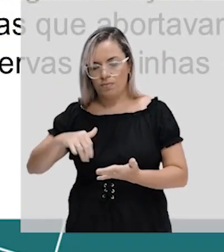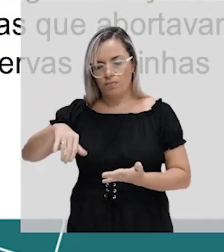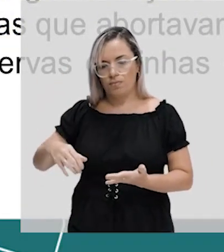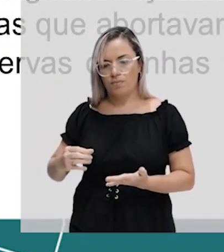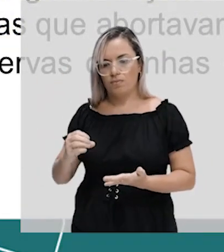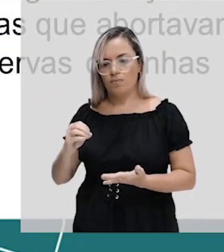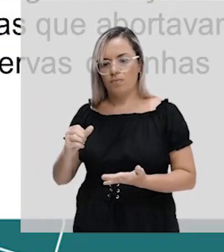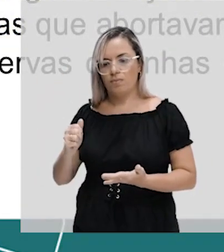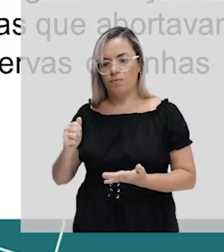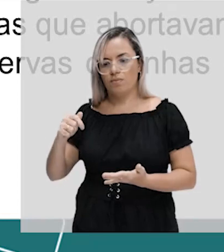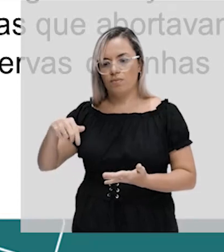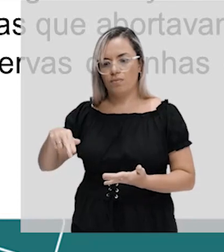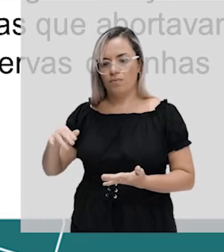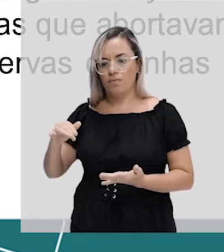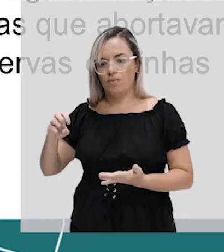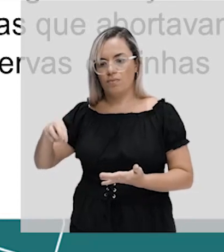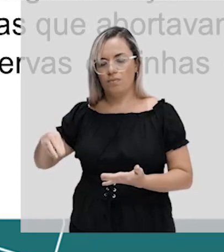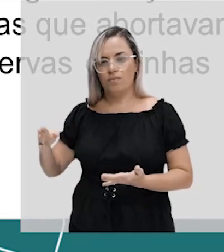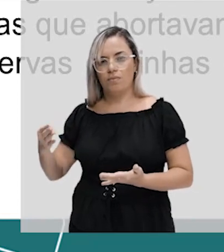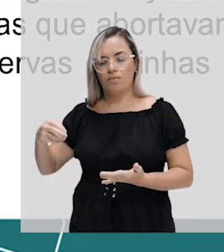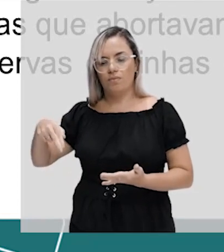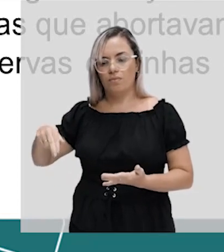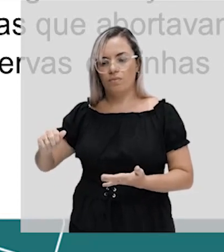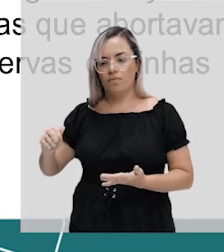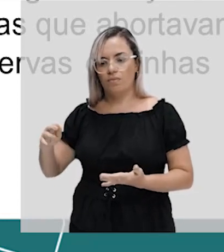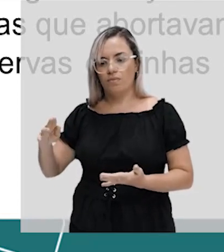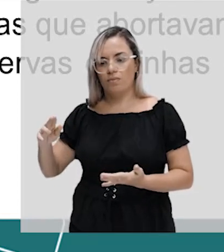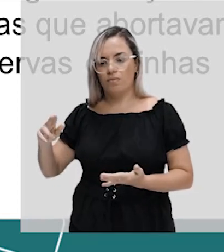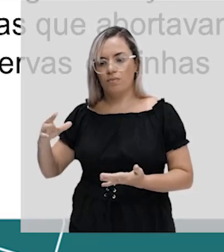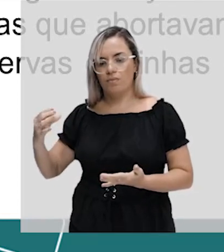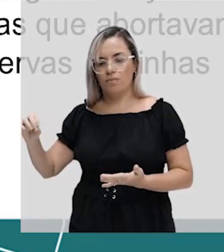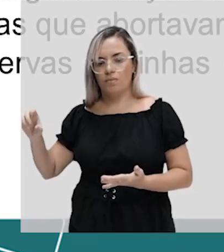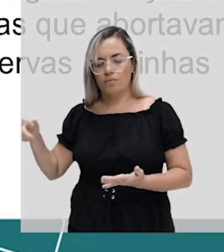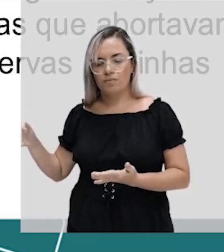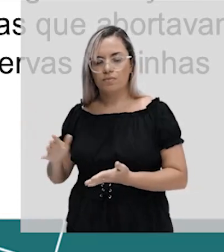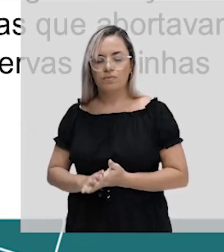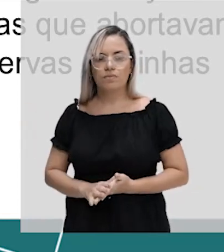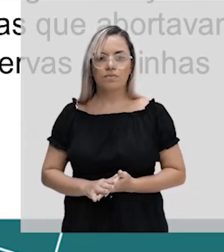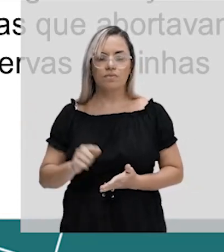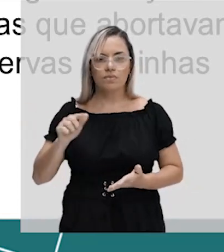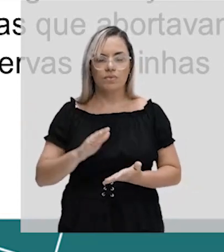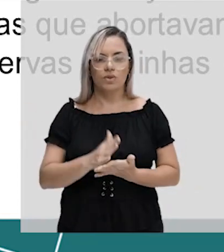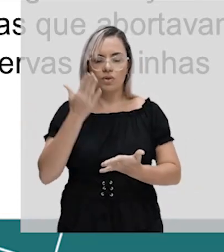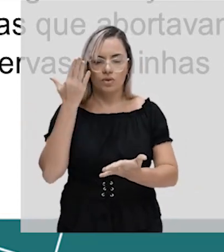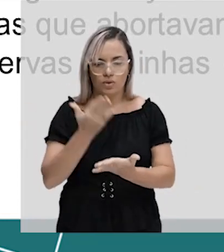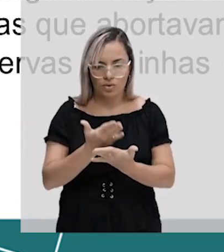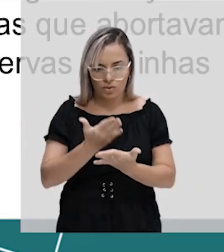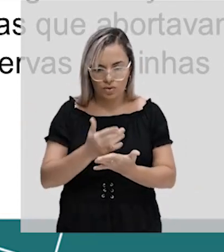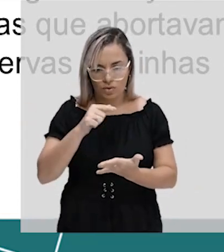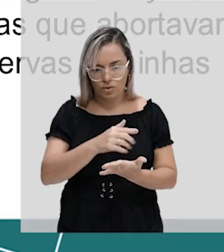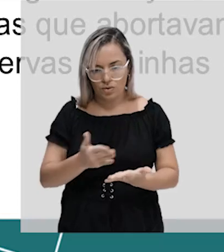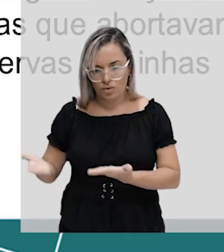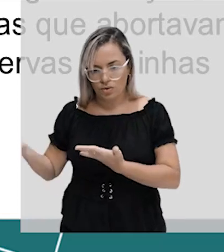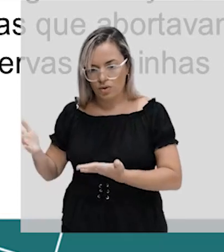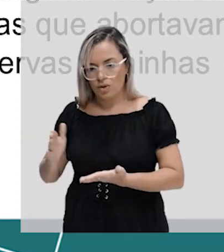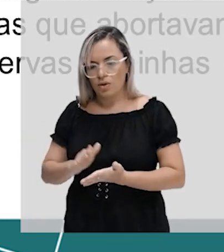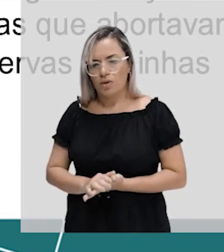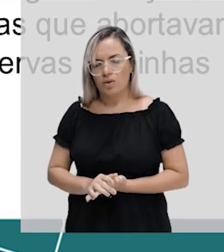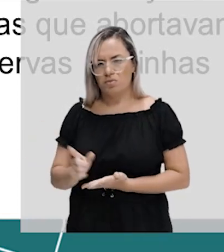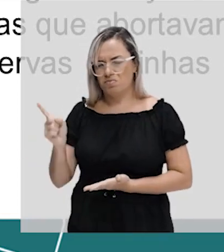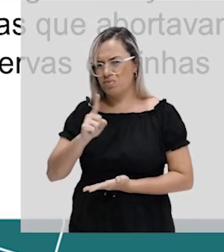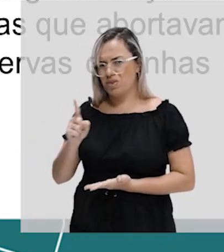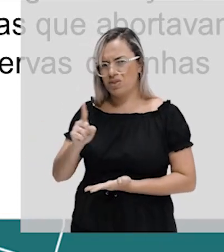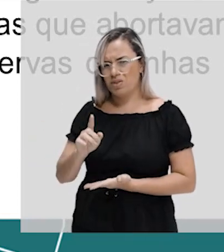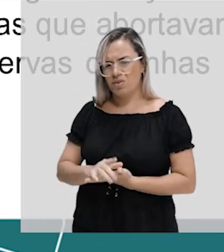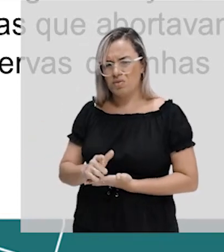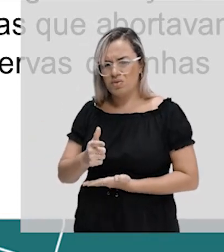Joaquim Nabuco. Na avaliação de Neil Maguiar, Joaquim Nabuco não enxergava